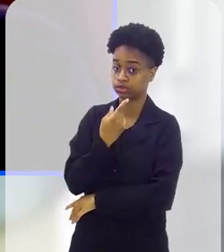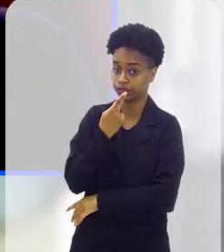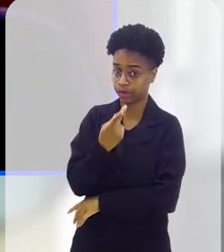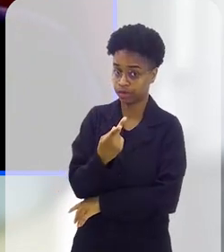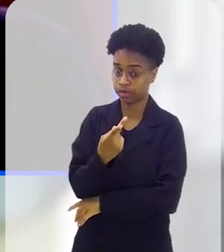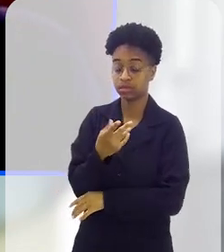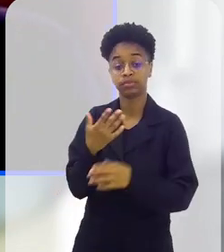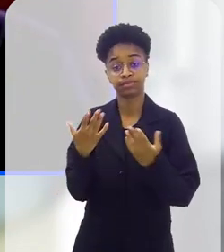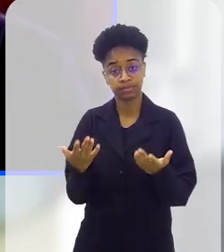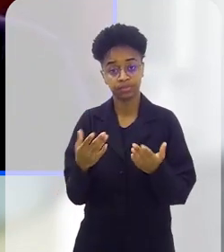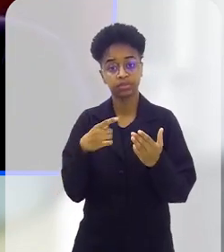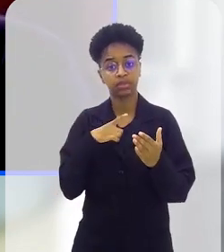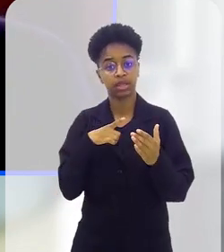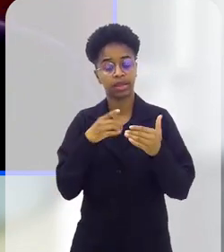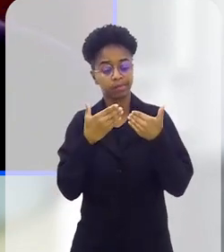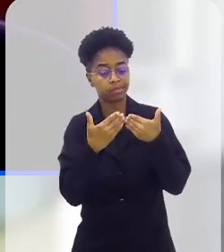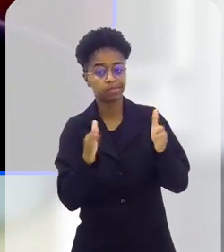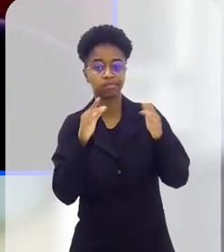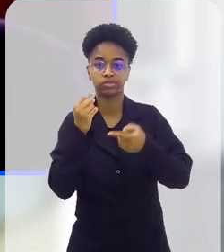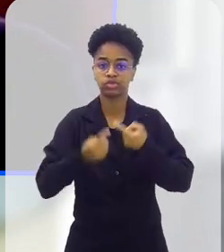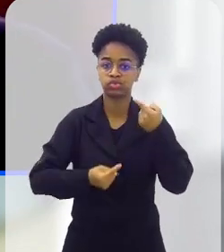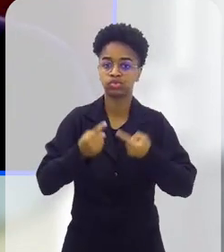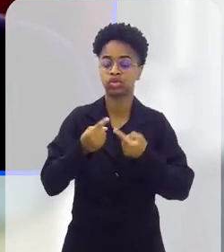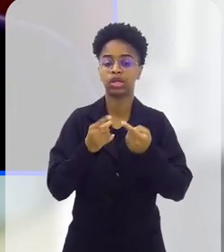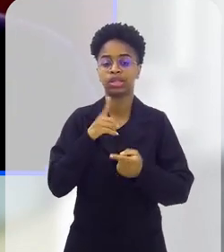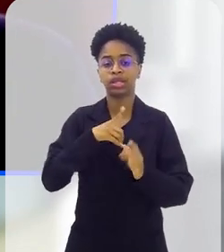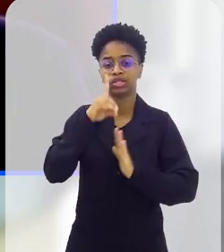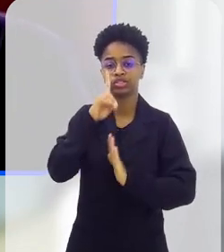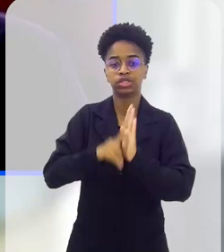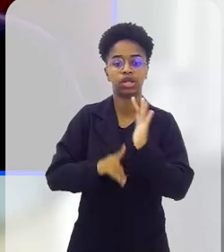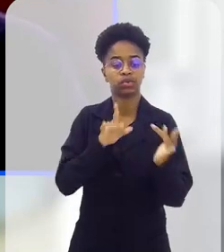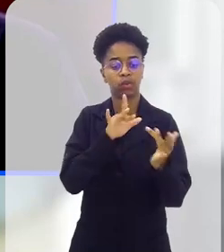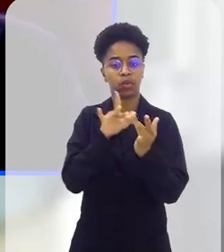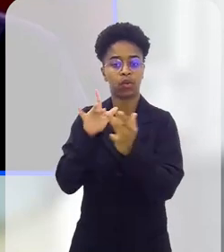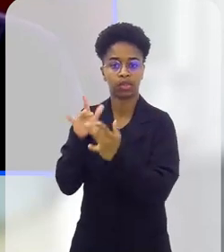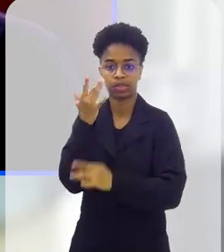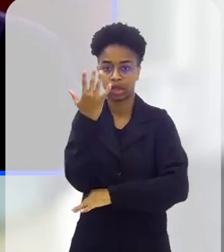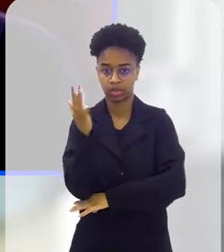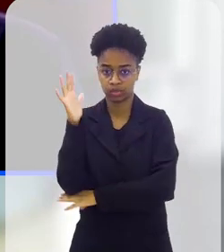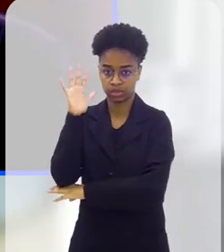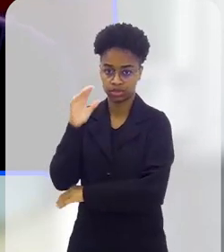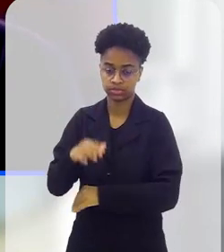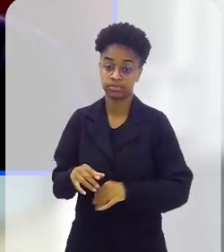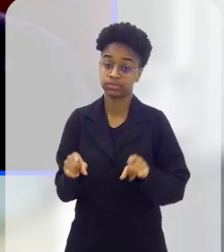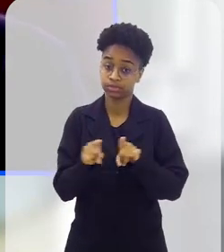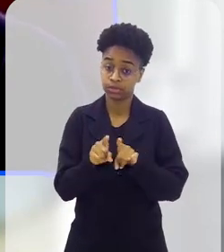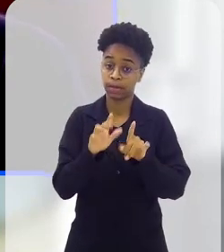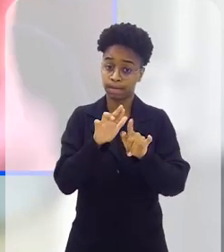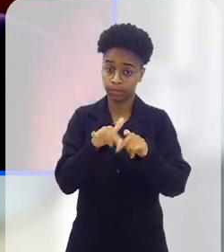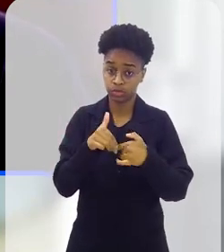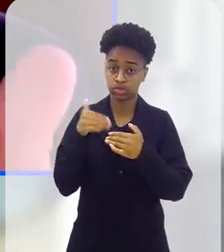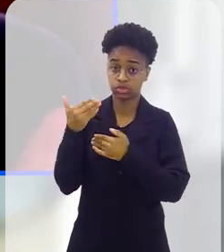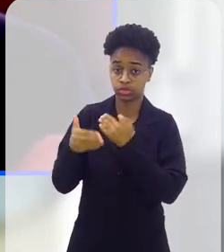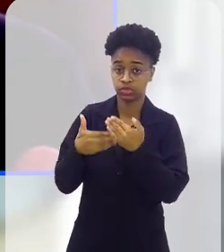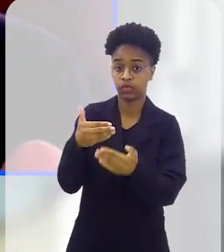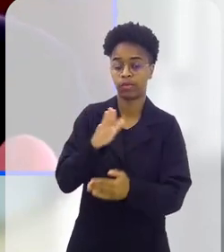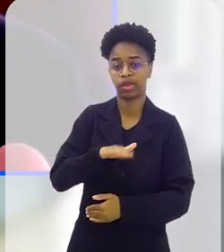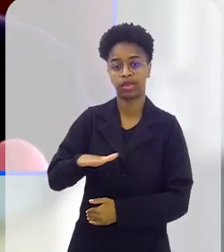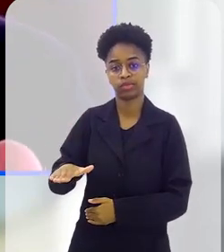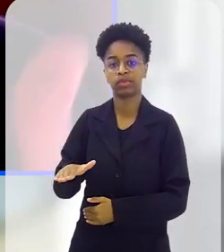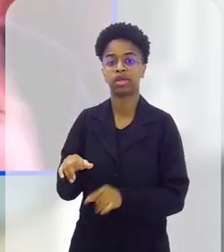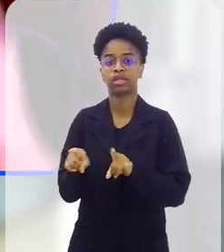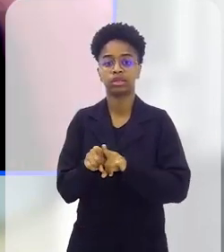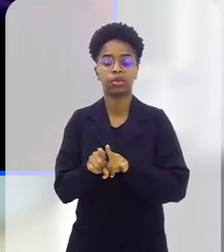estamos falando. E aí vamos abrir muito um debate para o direito ao acesso à natureza. E justamente por causa do